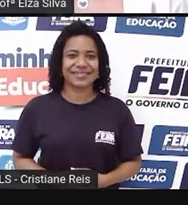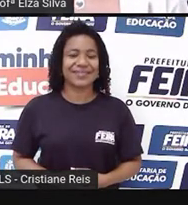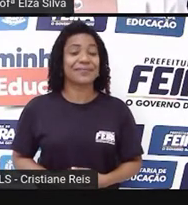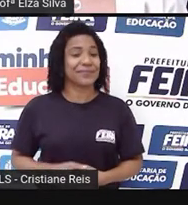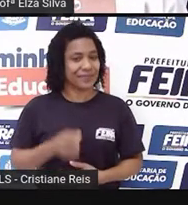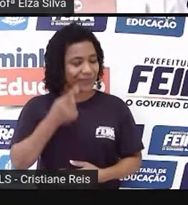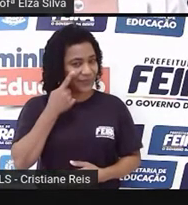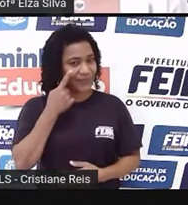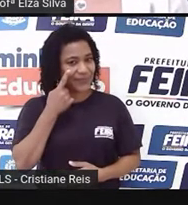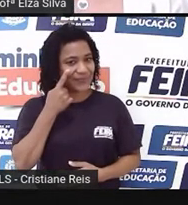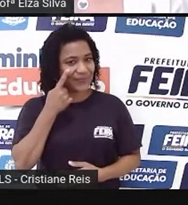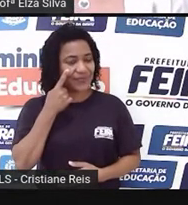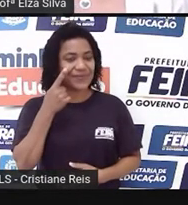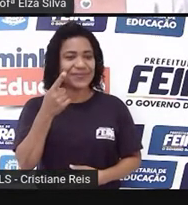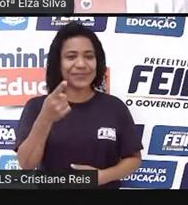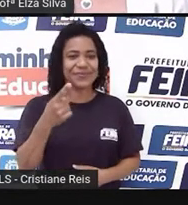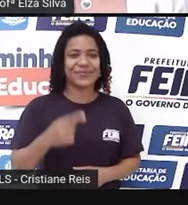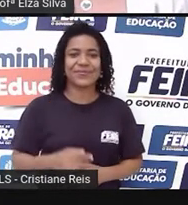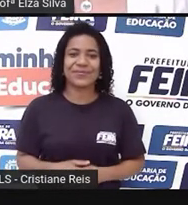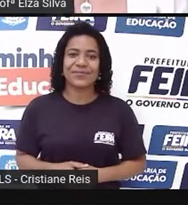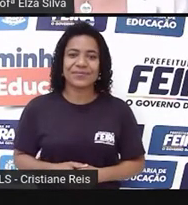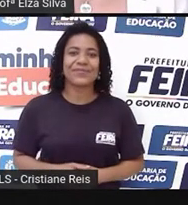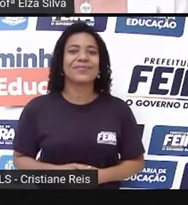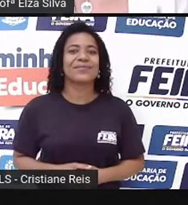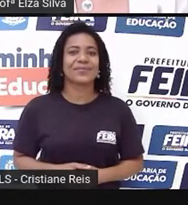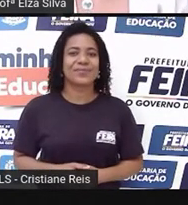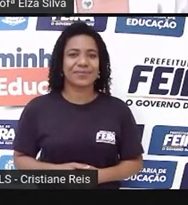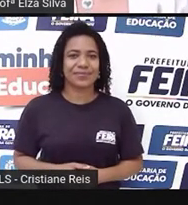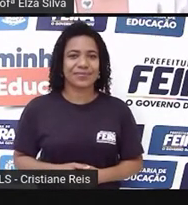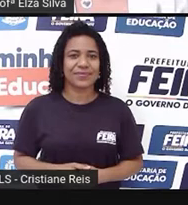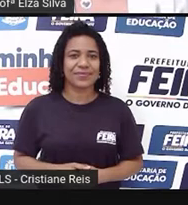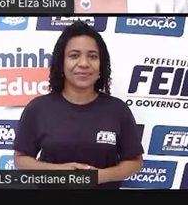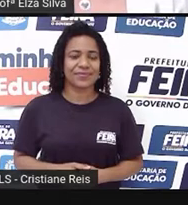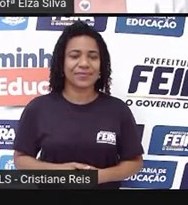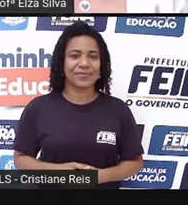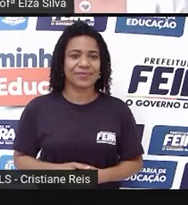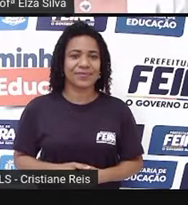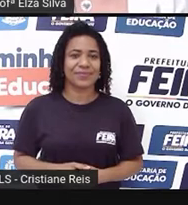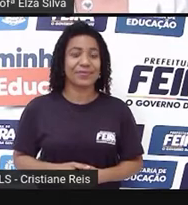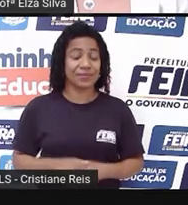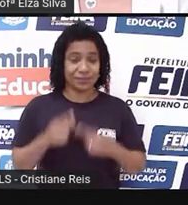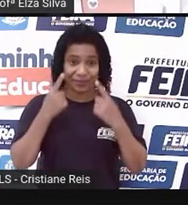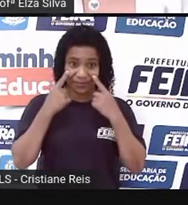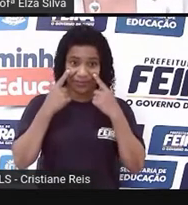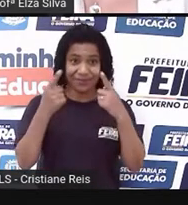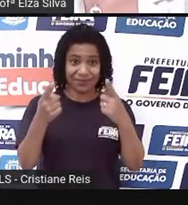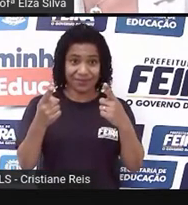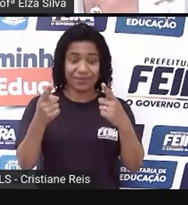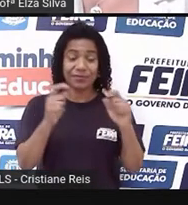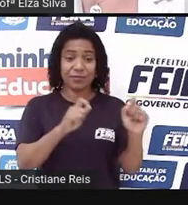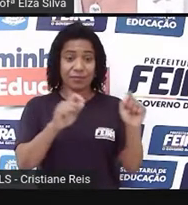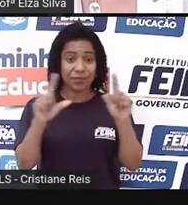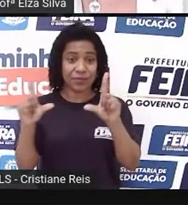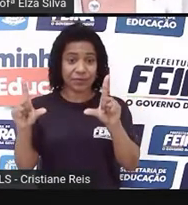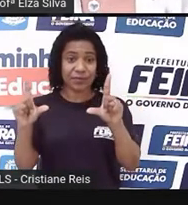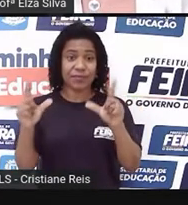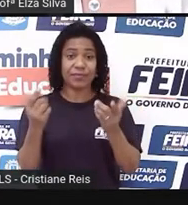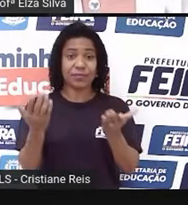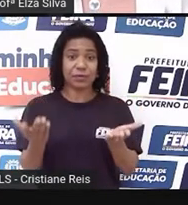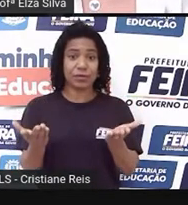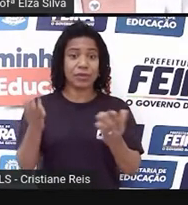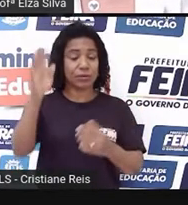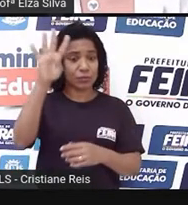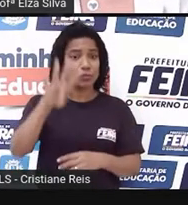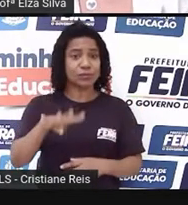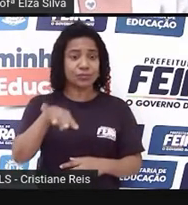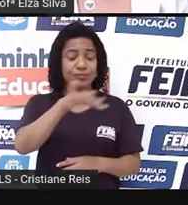Observe que eu coloco para vocês, espelhado na tela, uma tabela em que